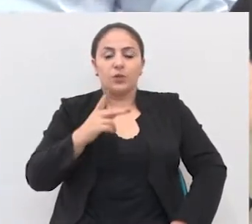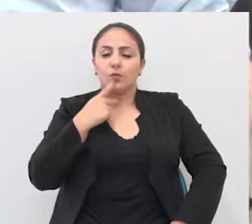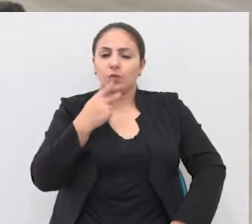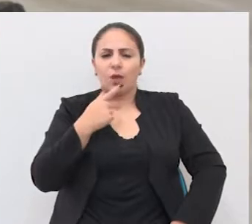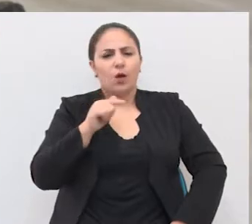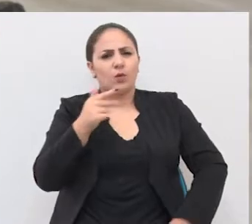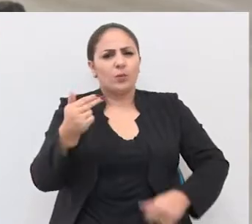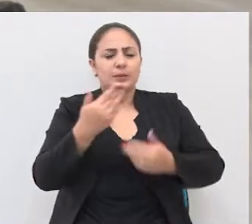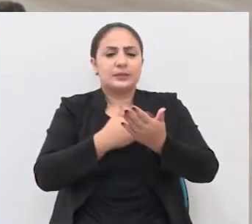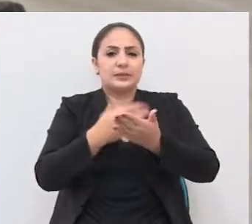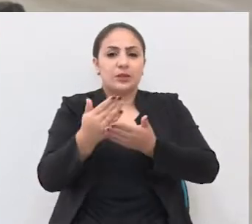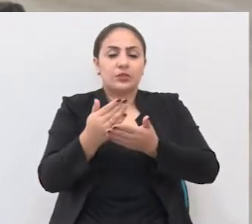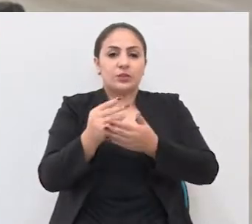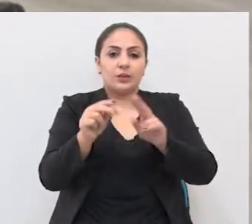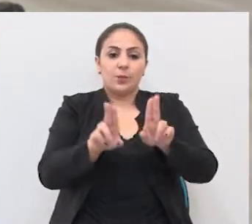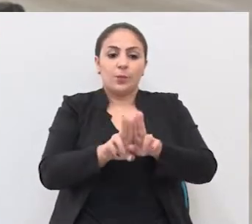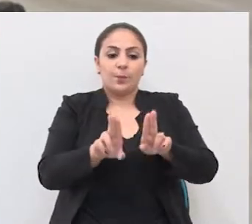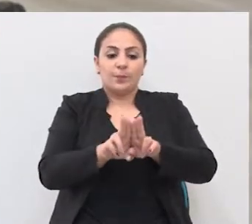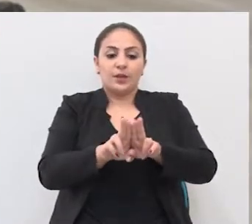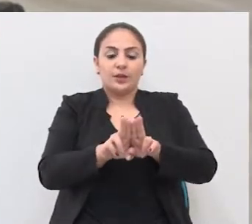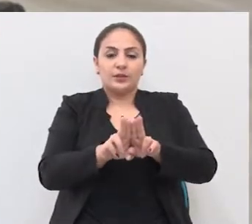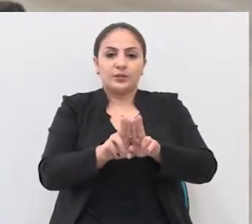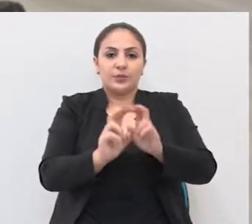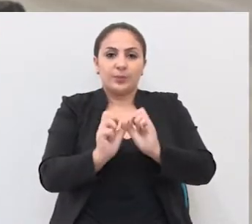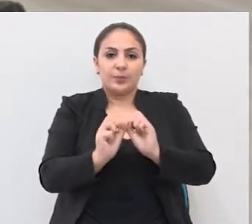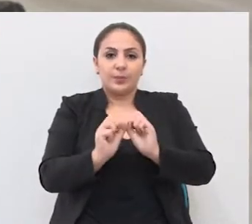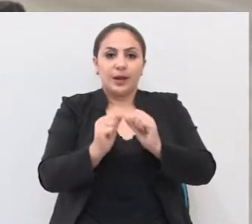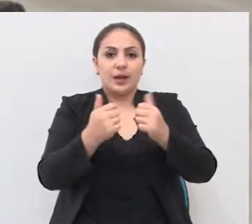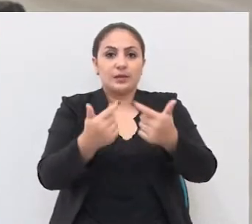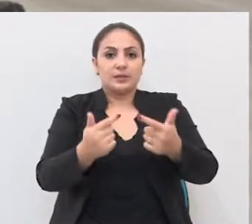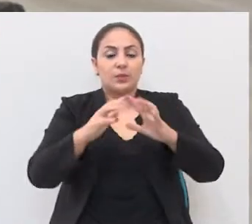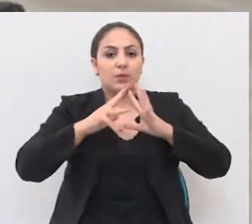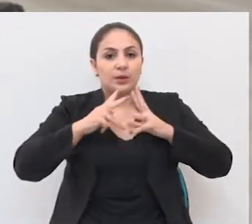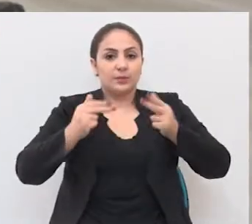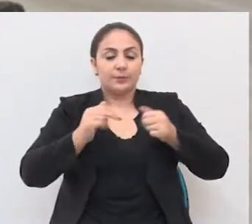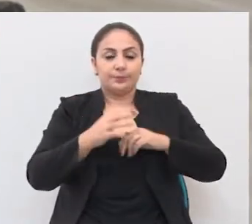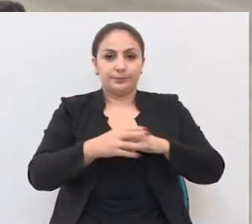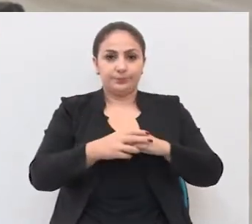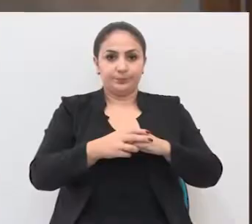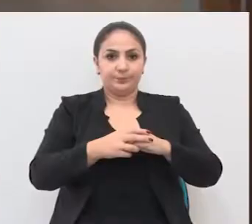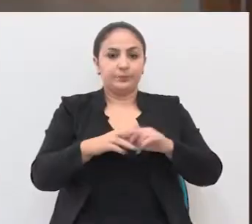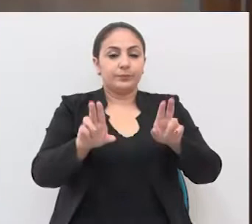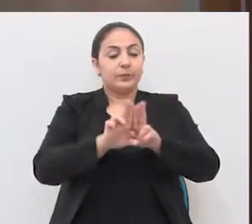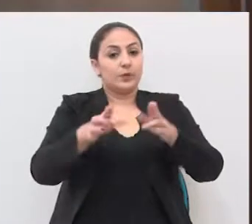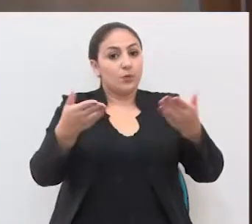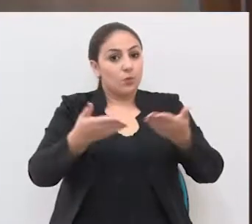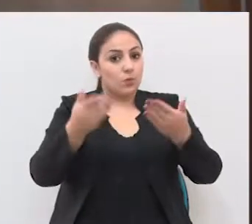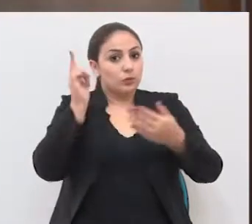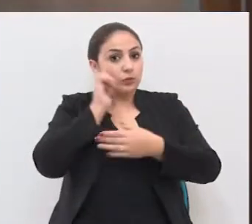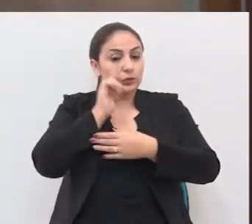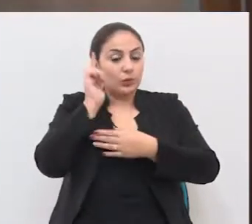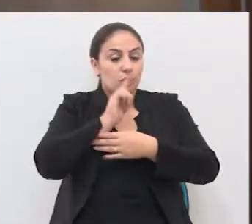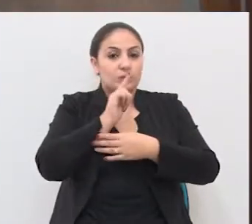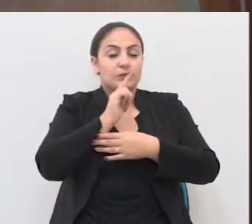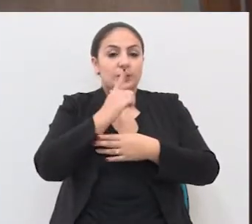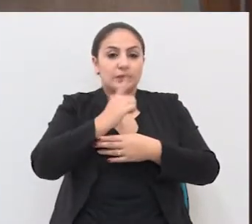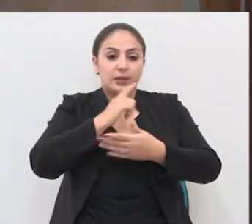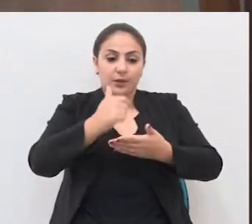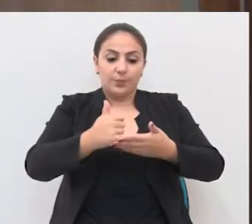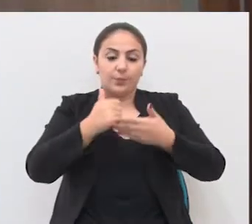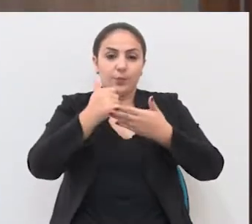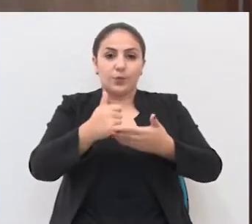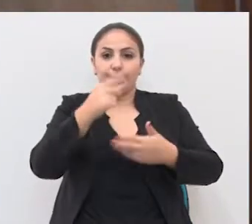Machado, comentou algumas iniciativas da UPF para a causa animal. A UPF hoje, ela consegue dar